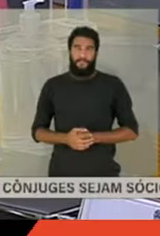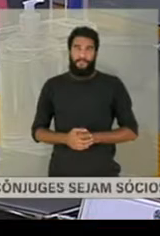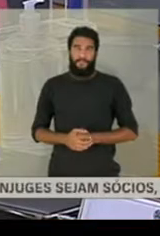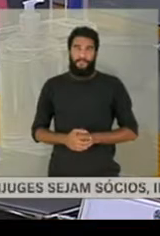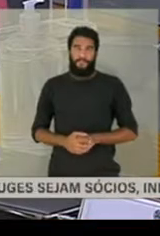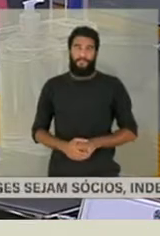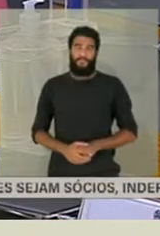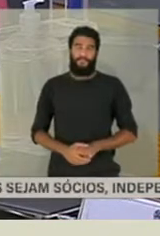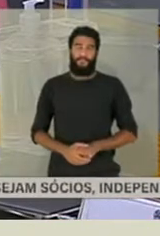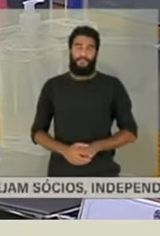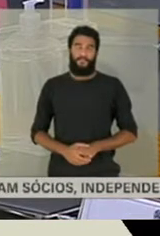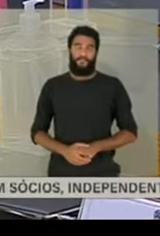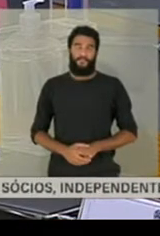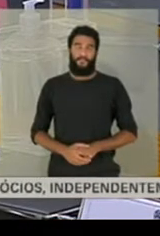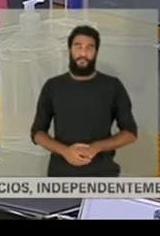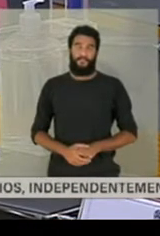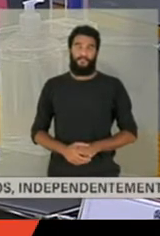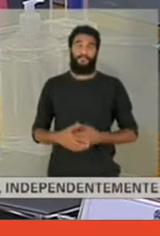E é isso.